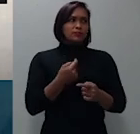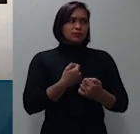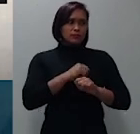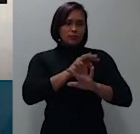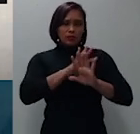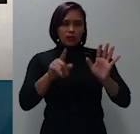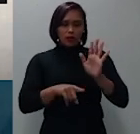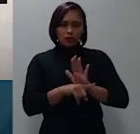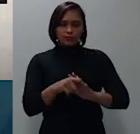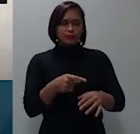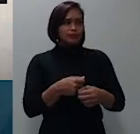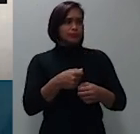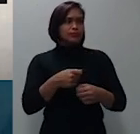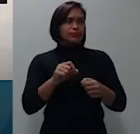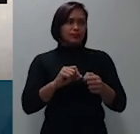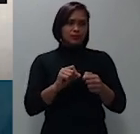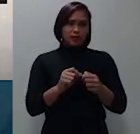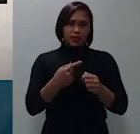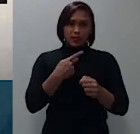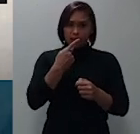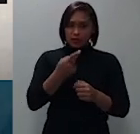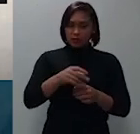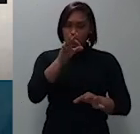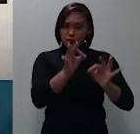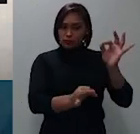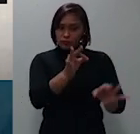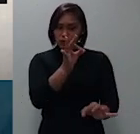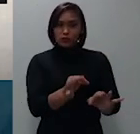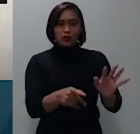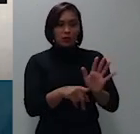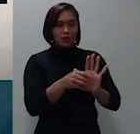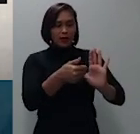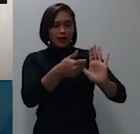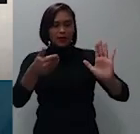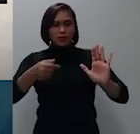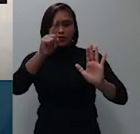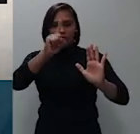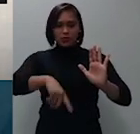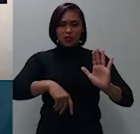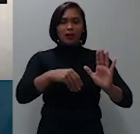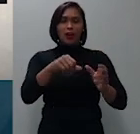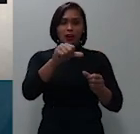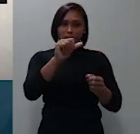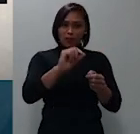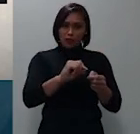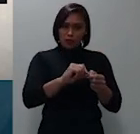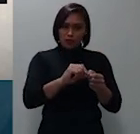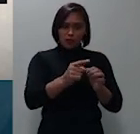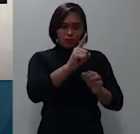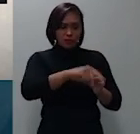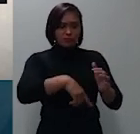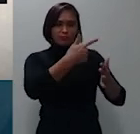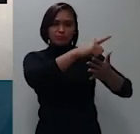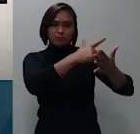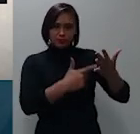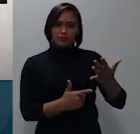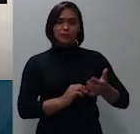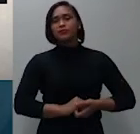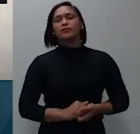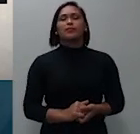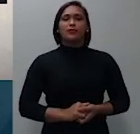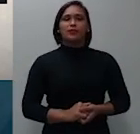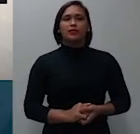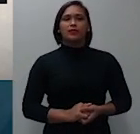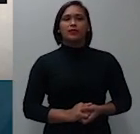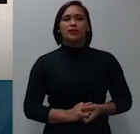financeira havendo justificativo para retirada do lei feito de pauta e pediu